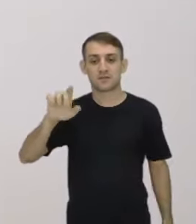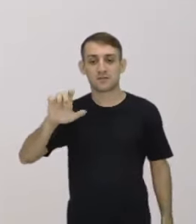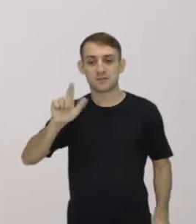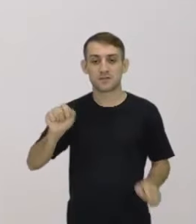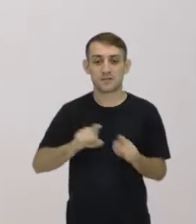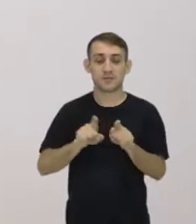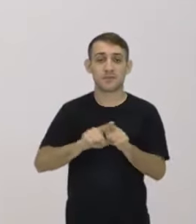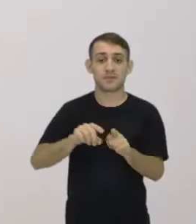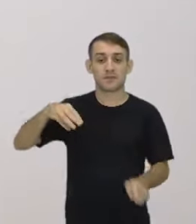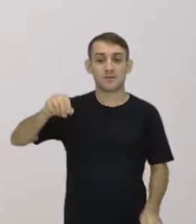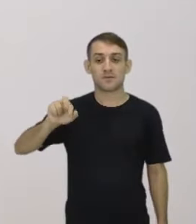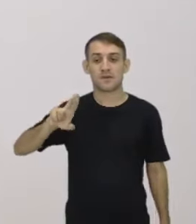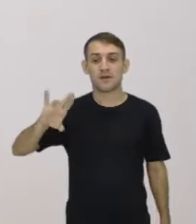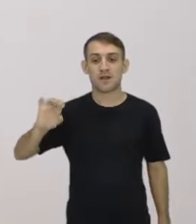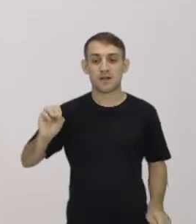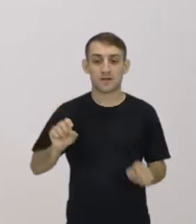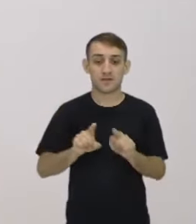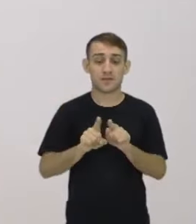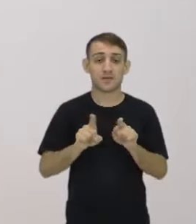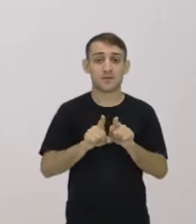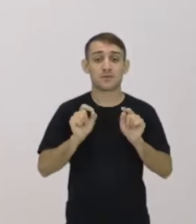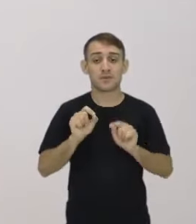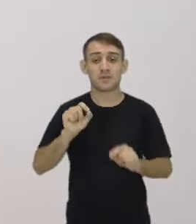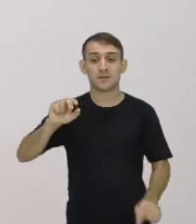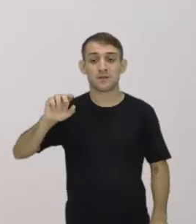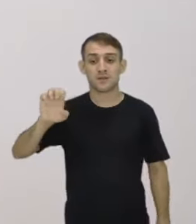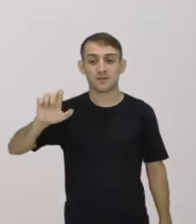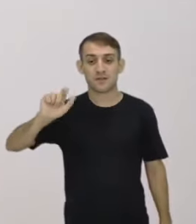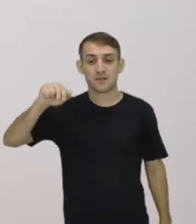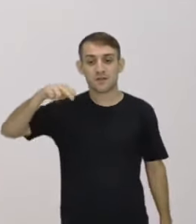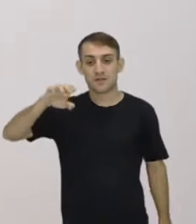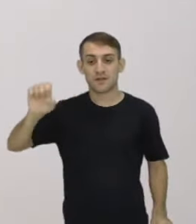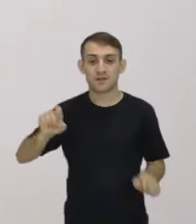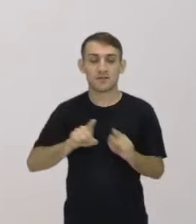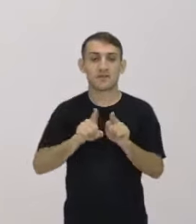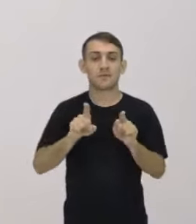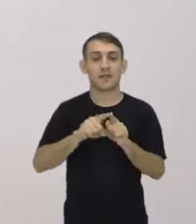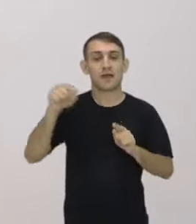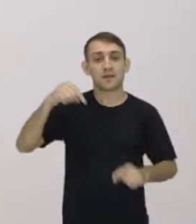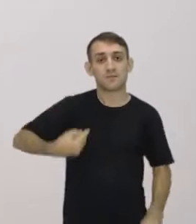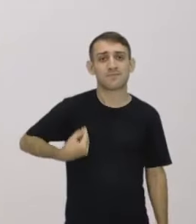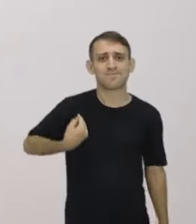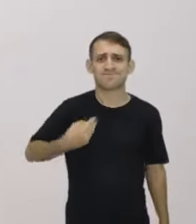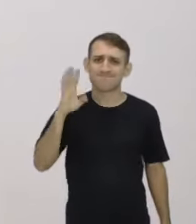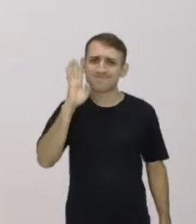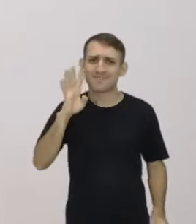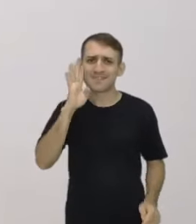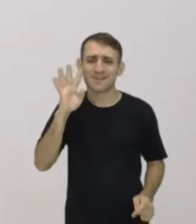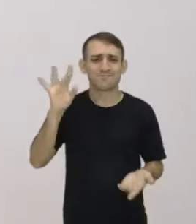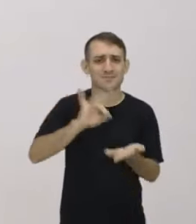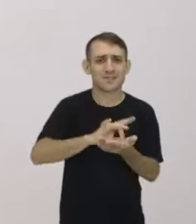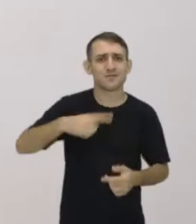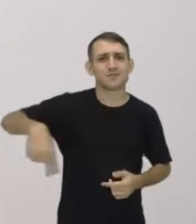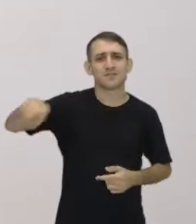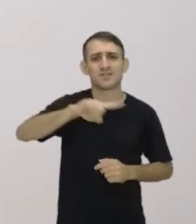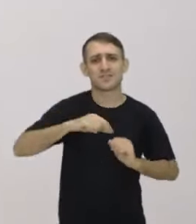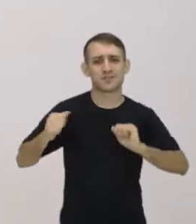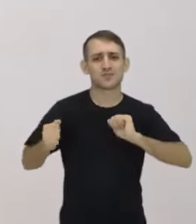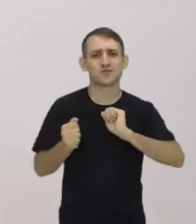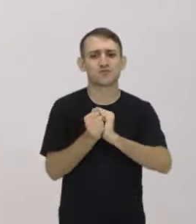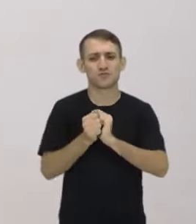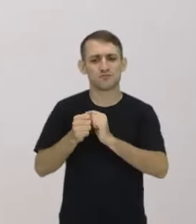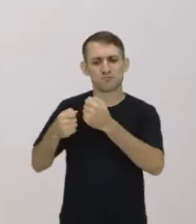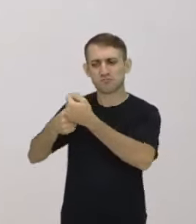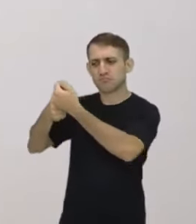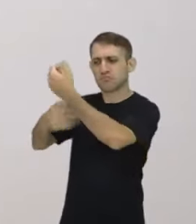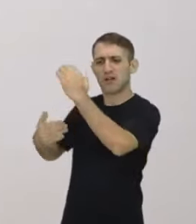Mário Toledo de Moraes, e a Elane Cristina. Muito bacana ter vocês aqui conosco. Comentem